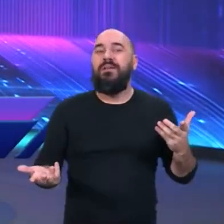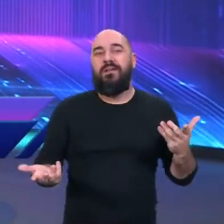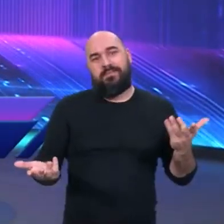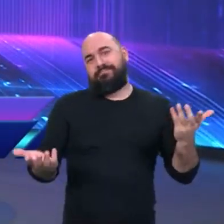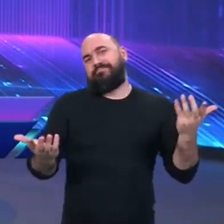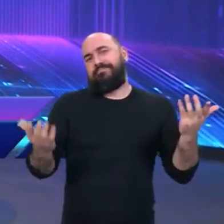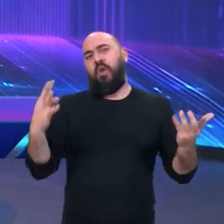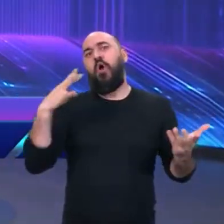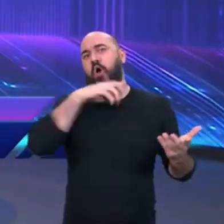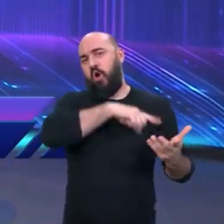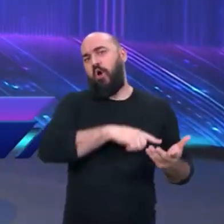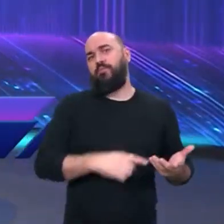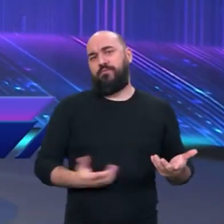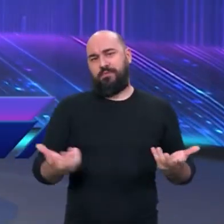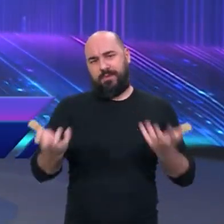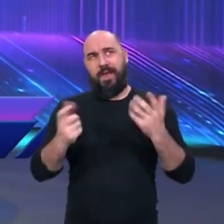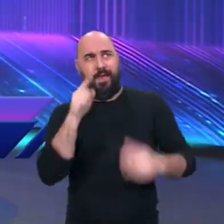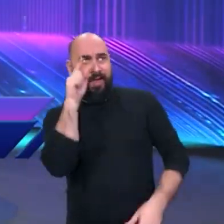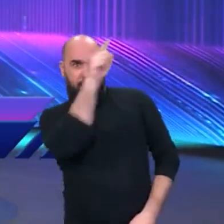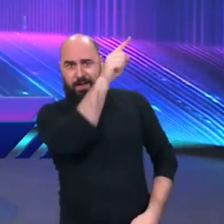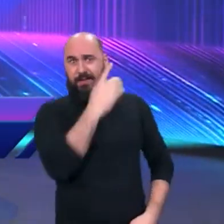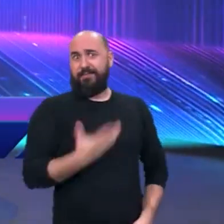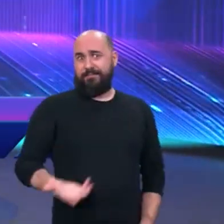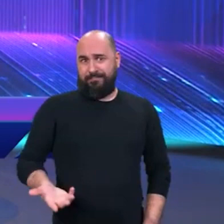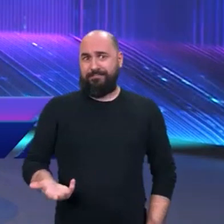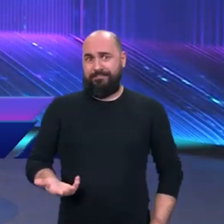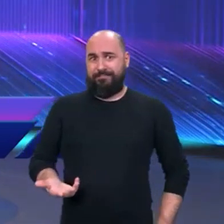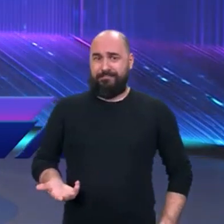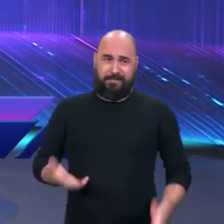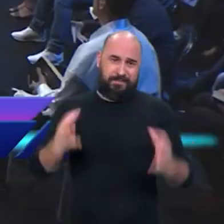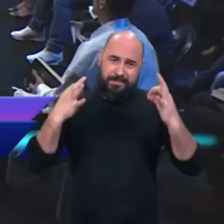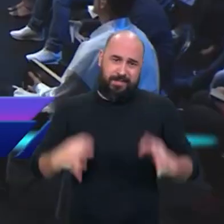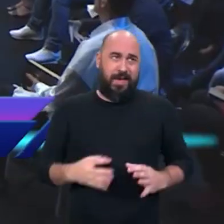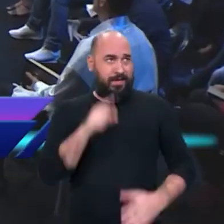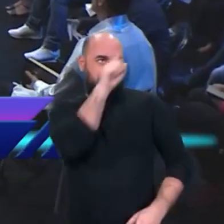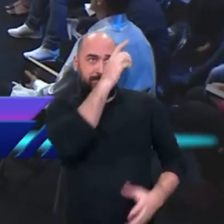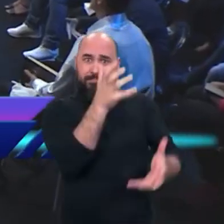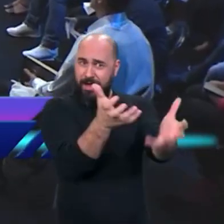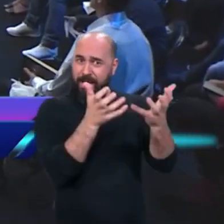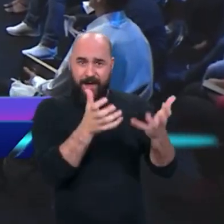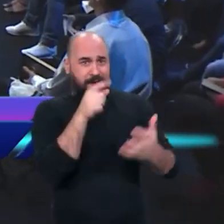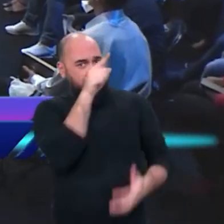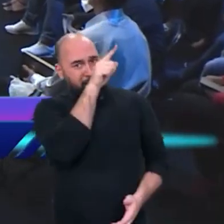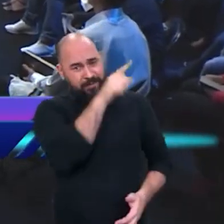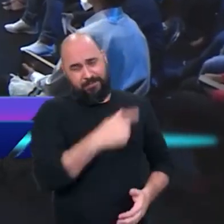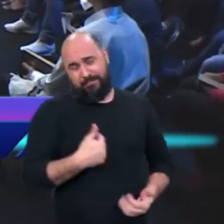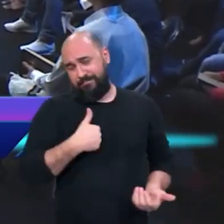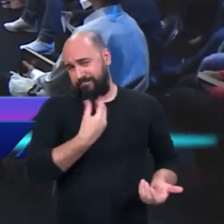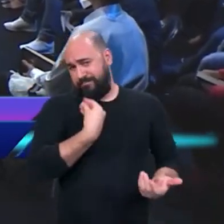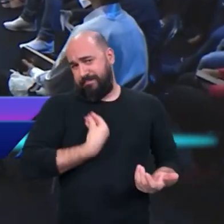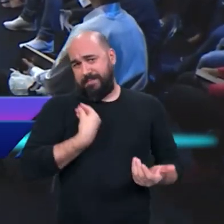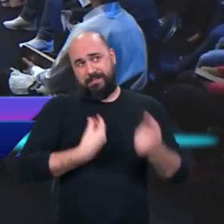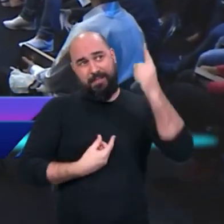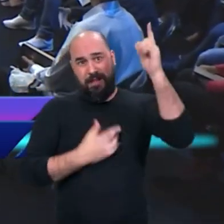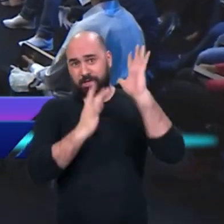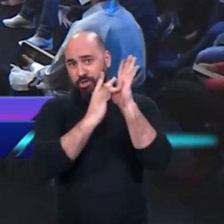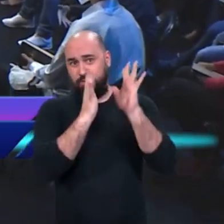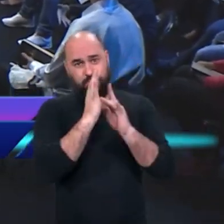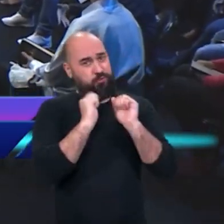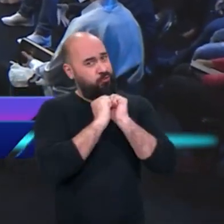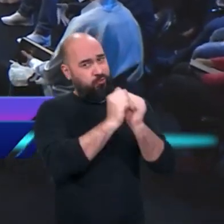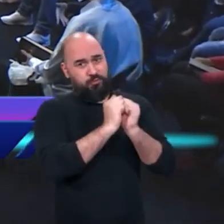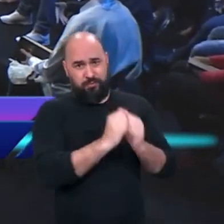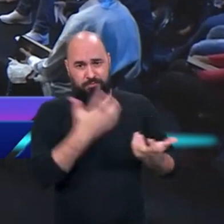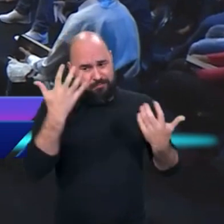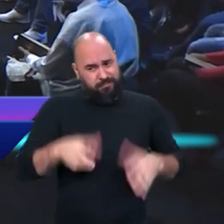com o corpo espalhado aí pela terra ou quer estar com Jesus no céu? É claro que todos nós vamos responder assim, eu quero estar com Jesus